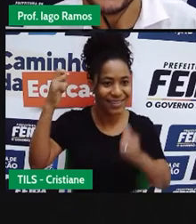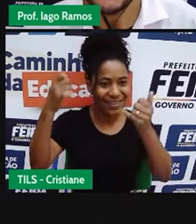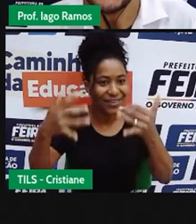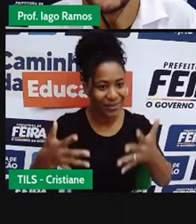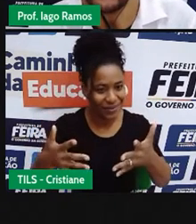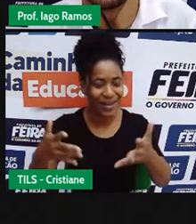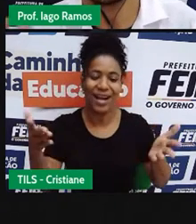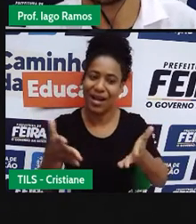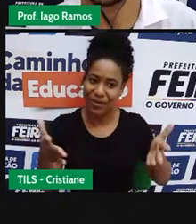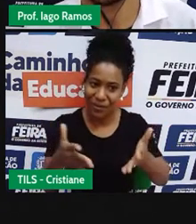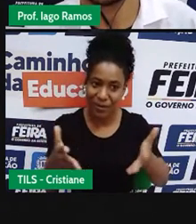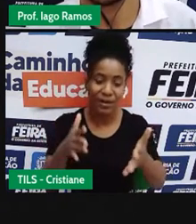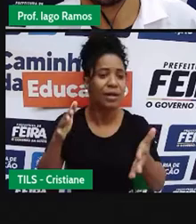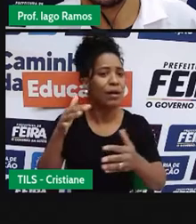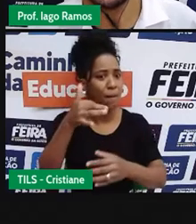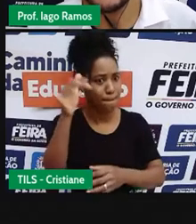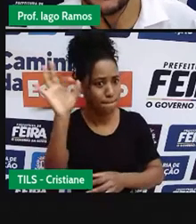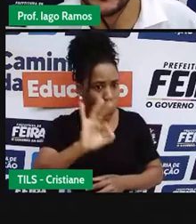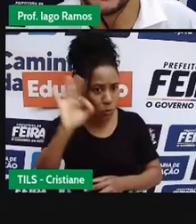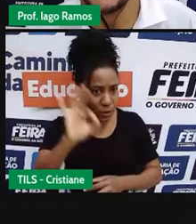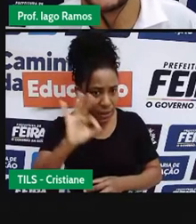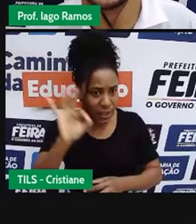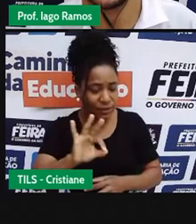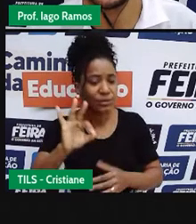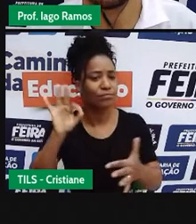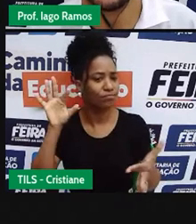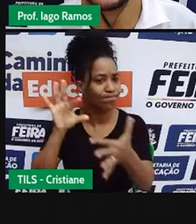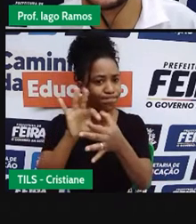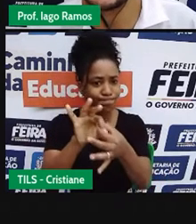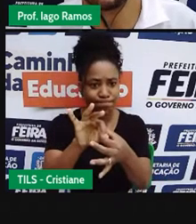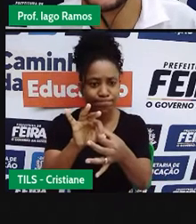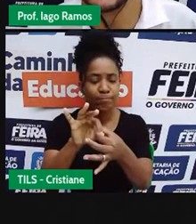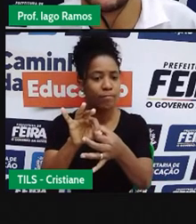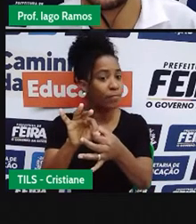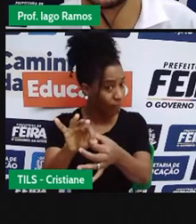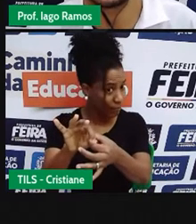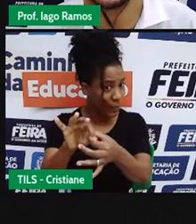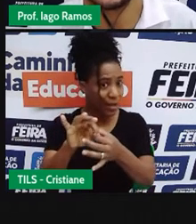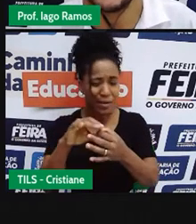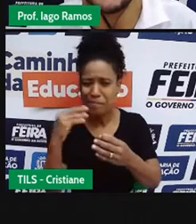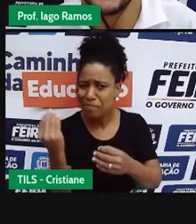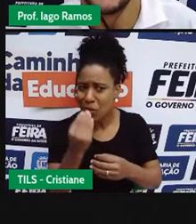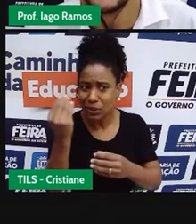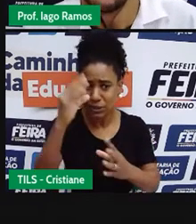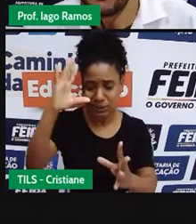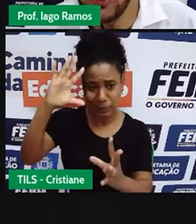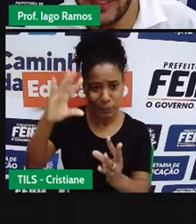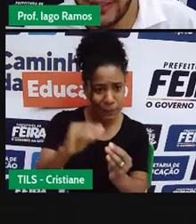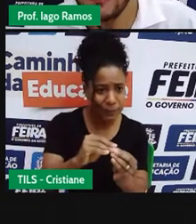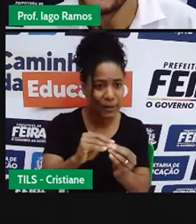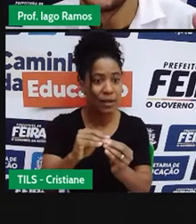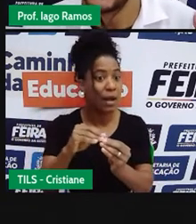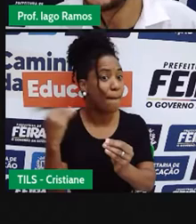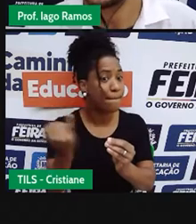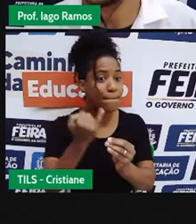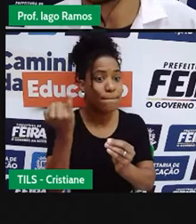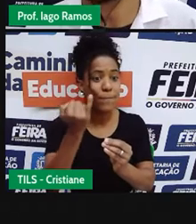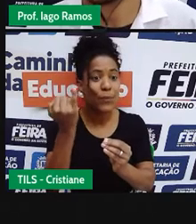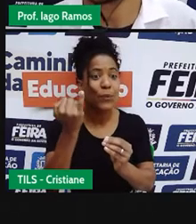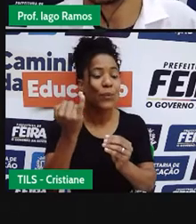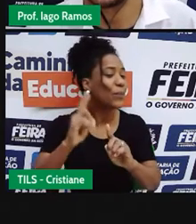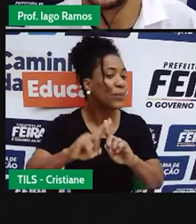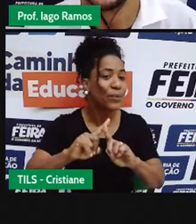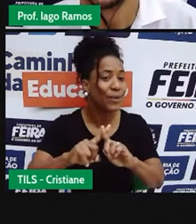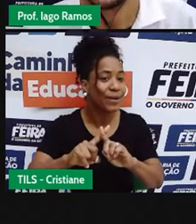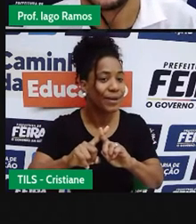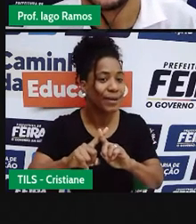com um detalhezinho muito importante que a gente não pode se passar por esse detalhe, por quê? Pra que a gente